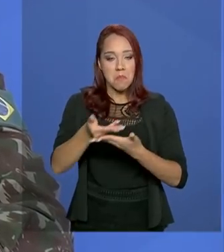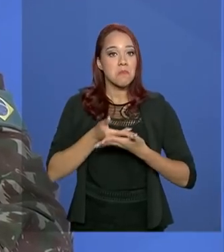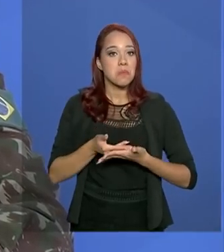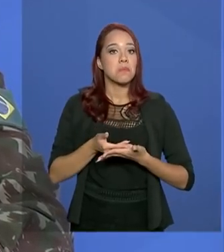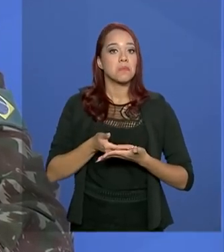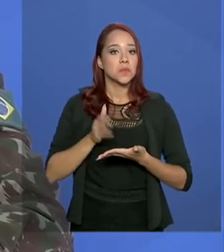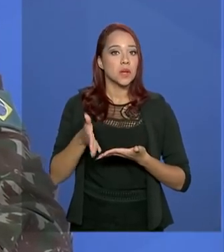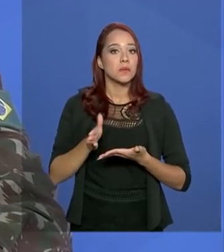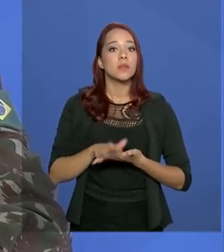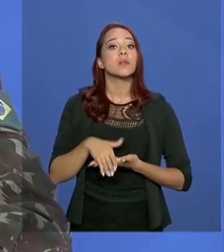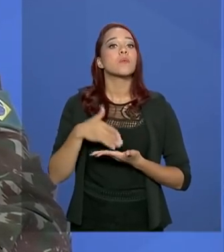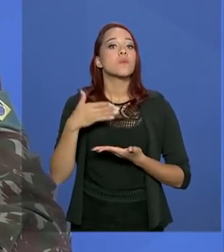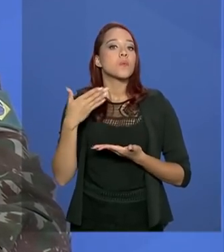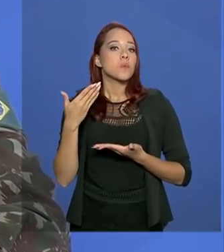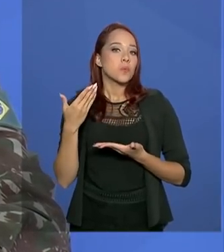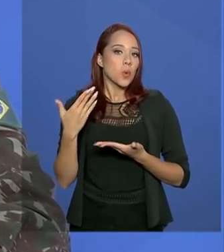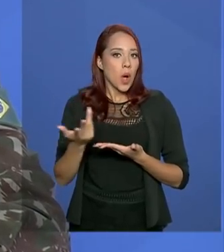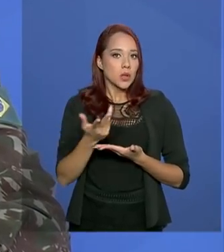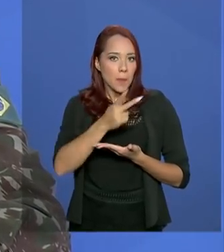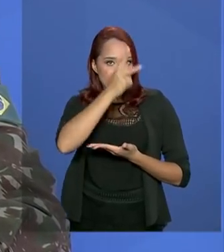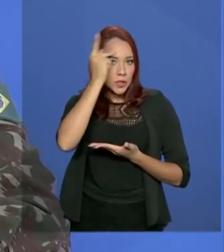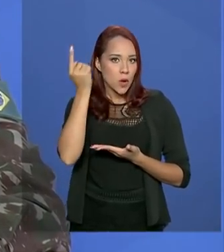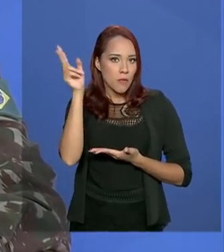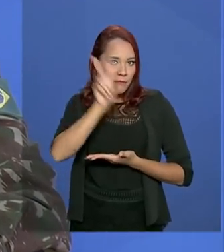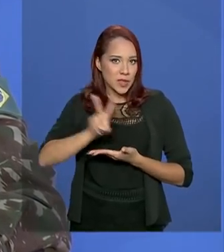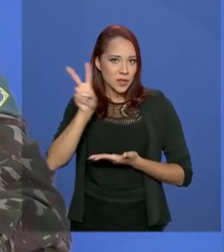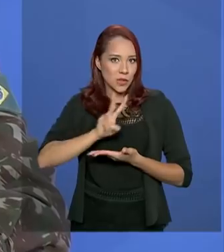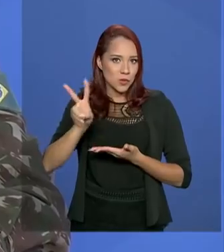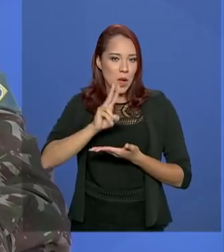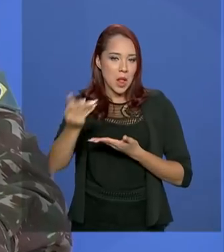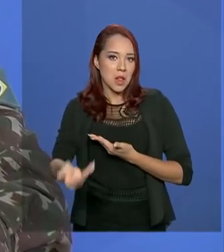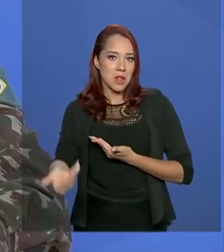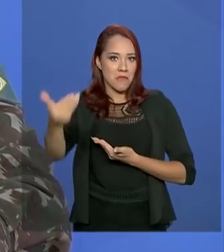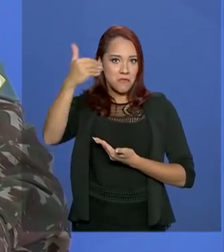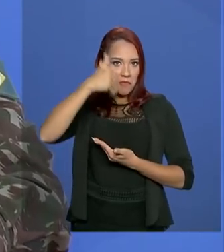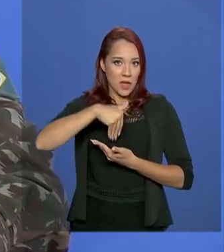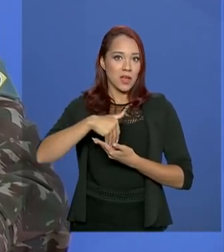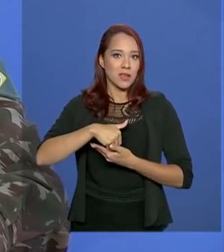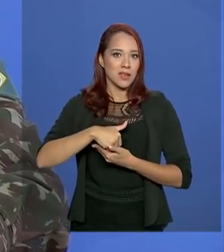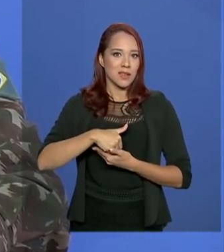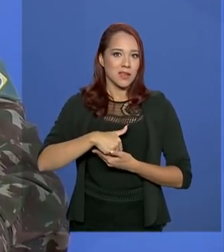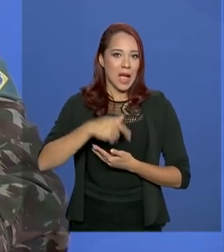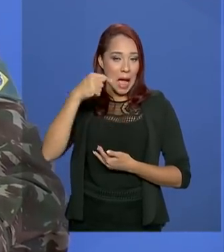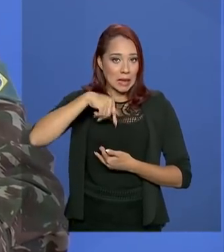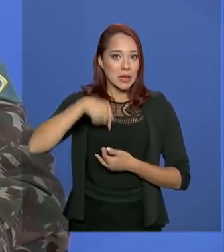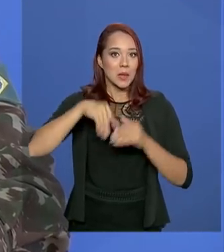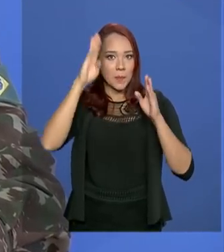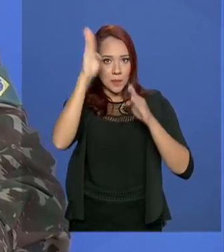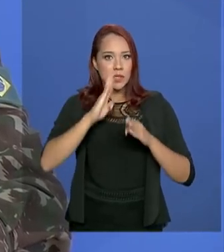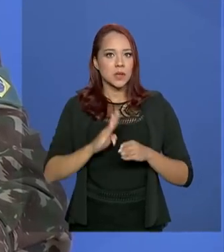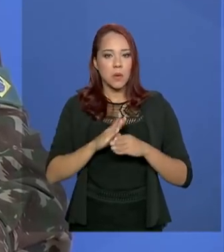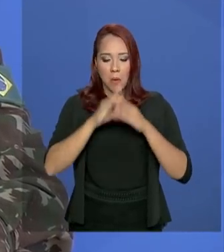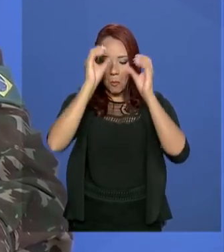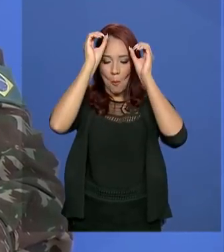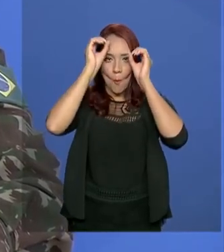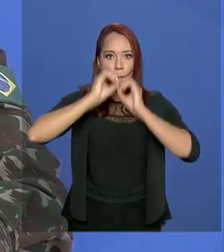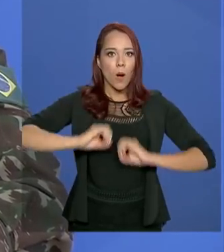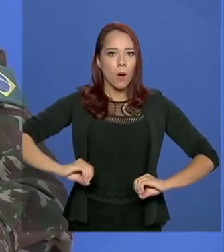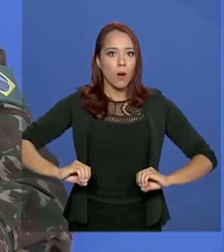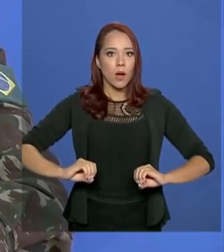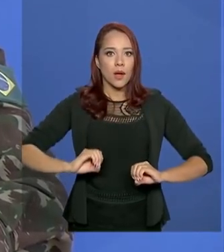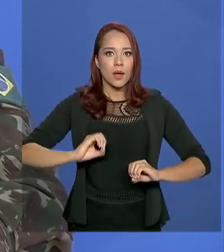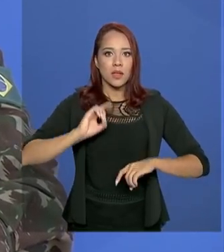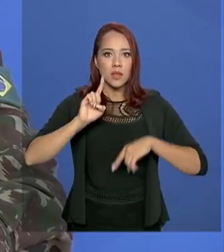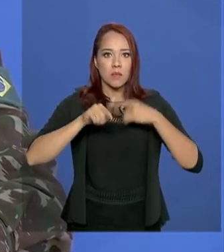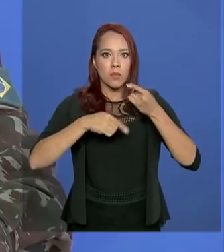Então, quando esse venezuelano, venezuelana, quando esse cidadão chega, ele chega sem nada. E